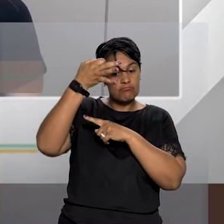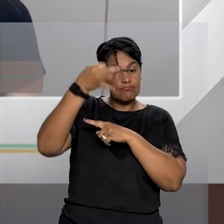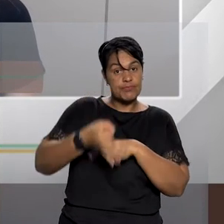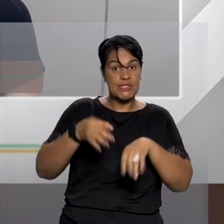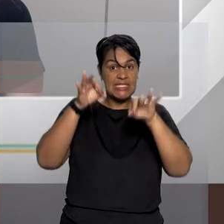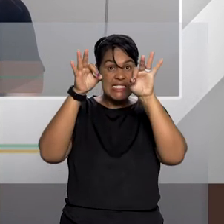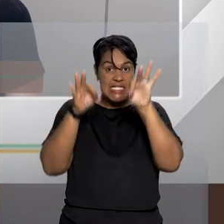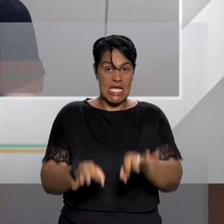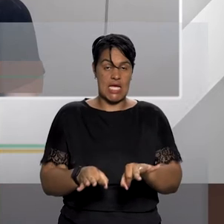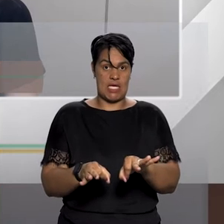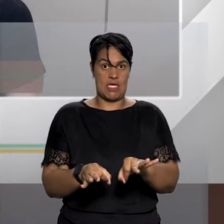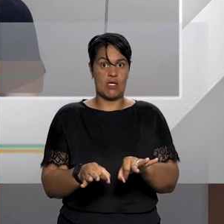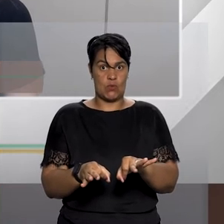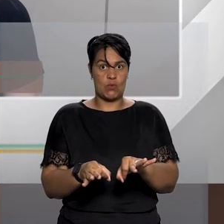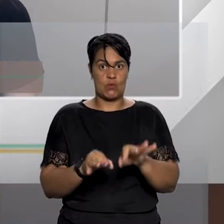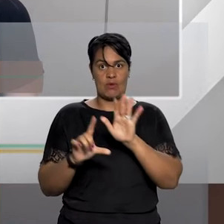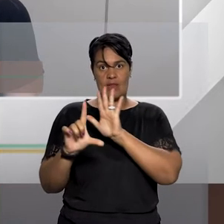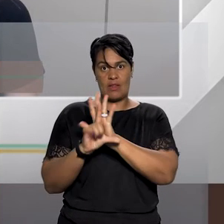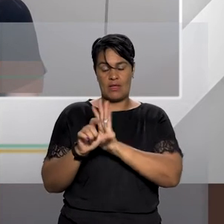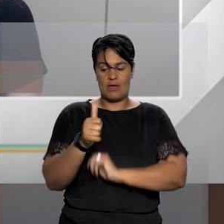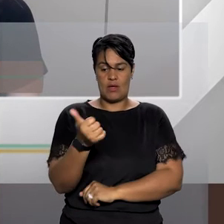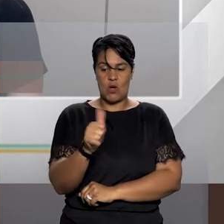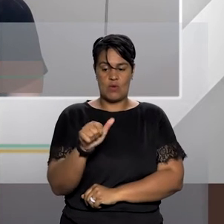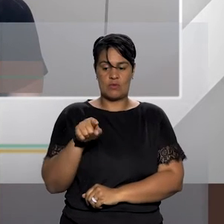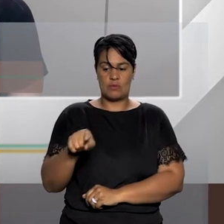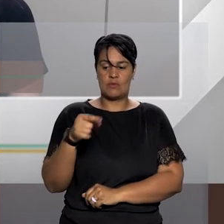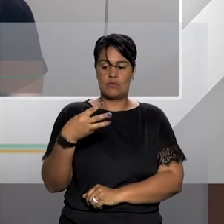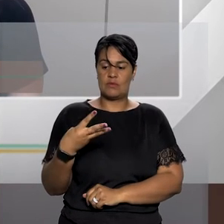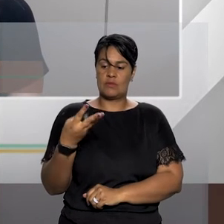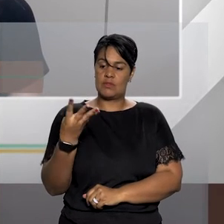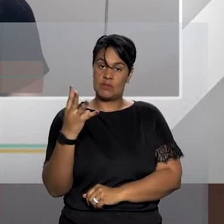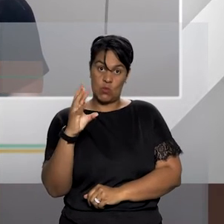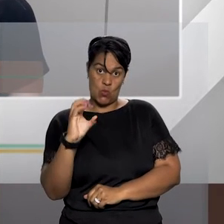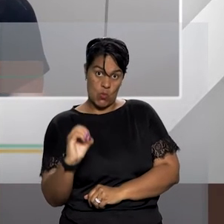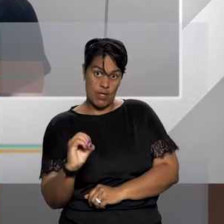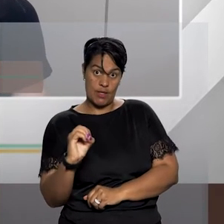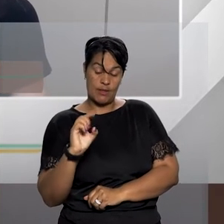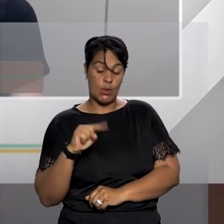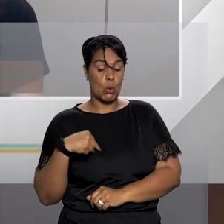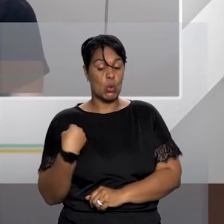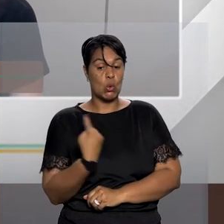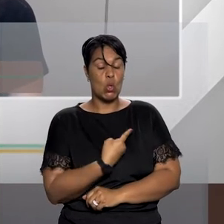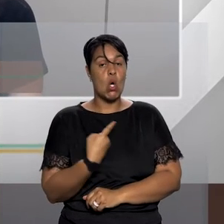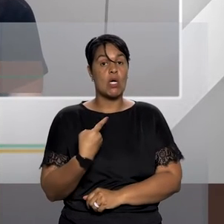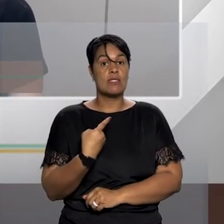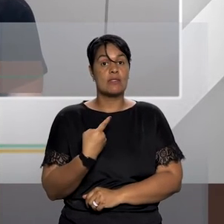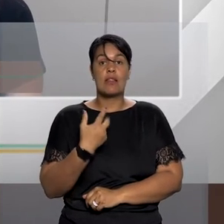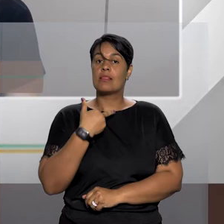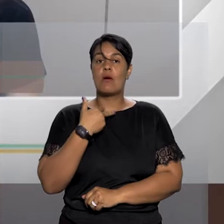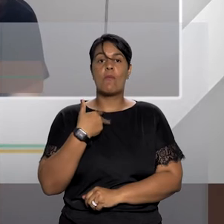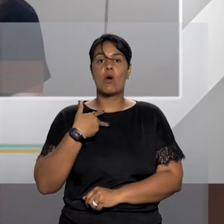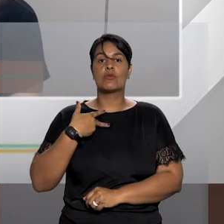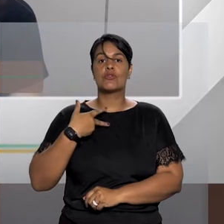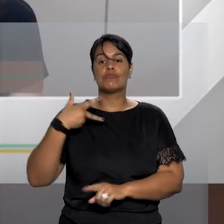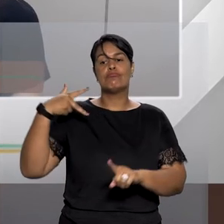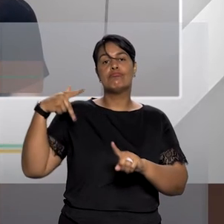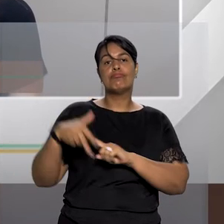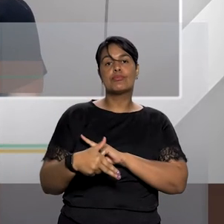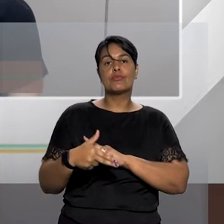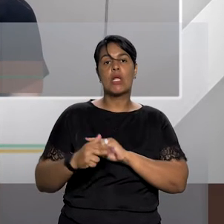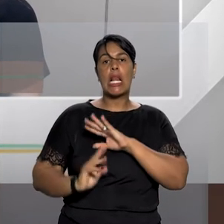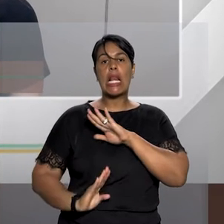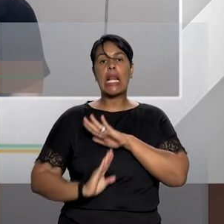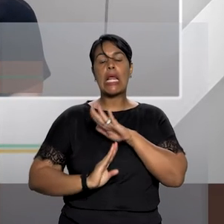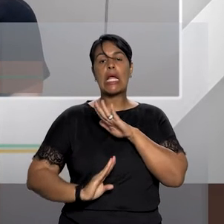sistêmico da lei 1340 é importante que a gente não venha restringir os efeitos e o benefício